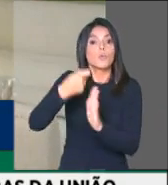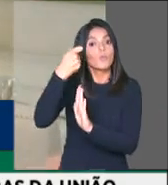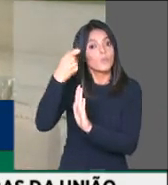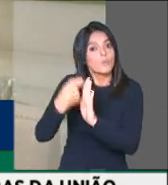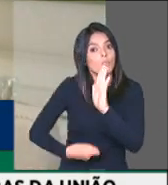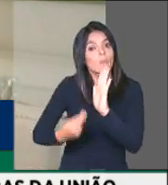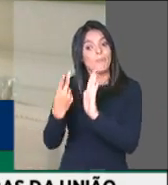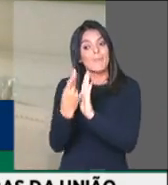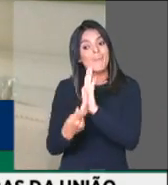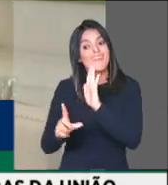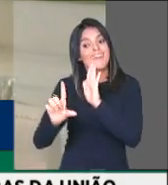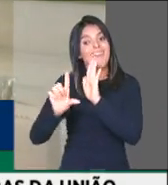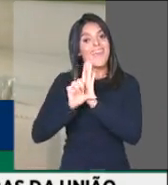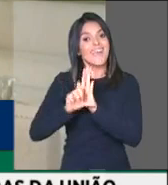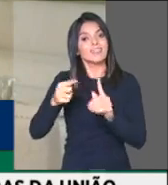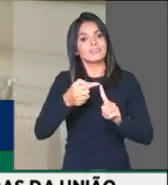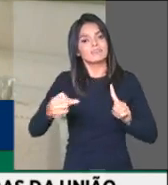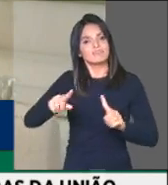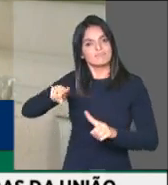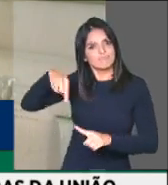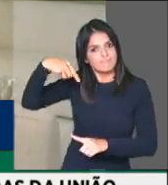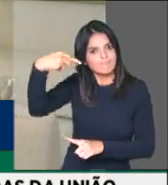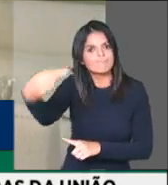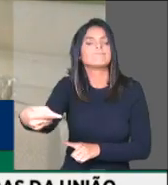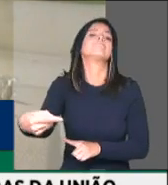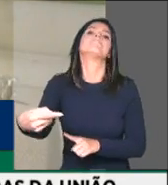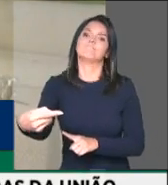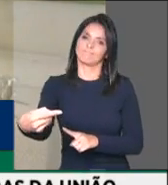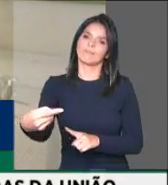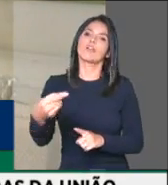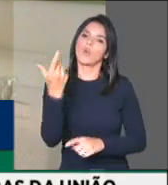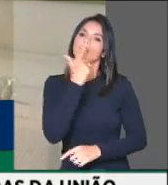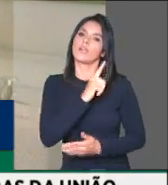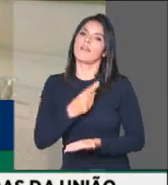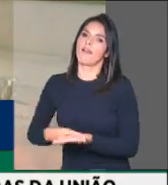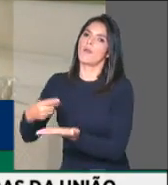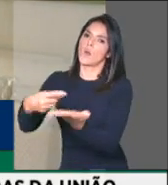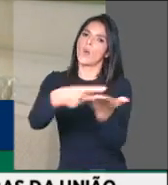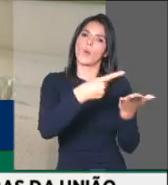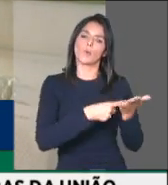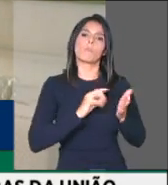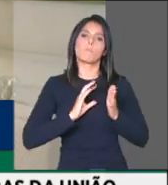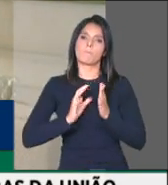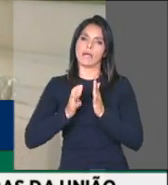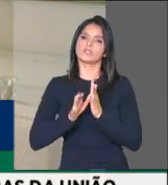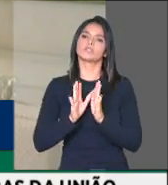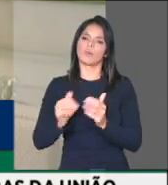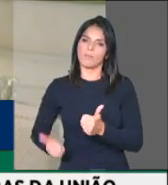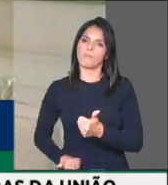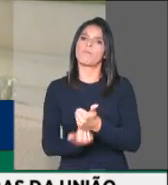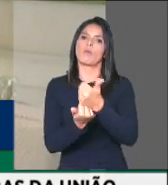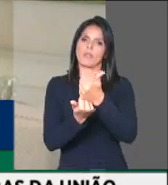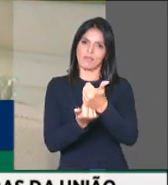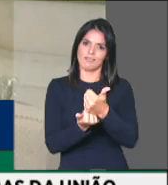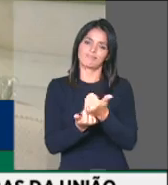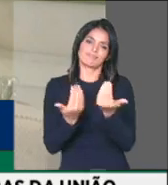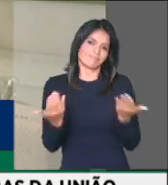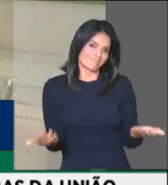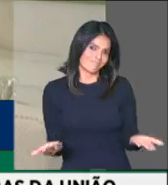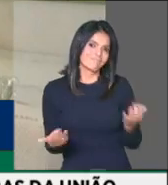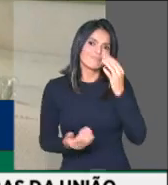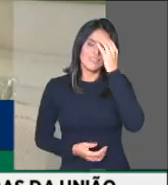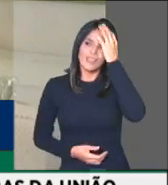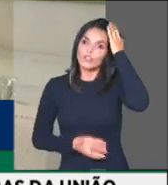projeto, um texto, trabalhar a urgência e um texto que possa trazer aí os partidos como um todo, praticamente num